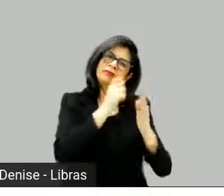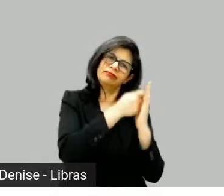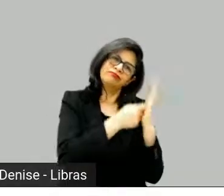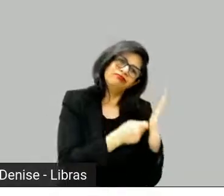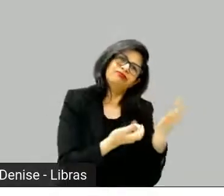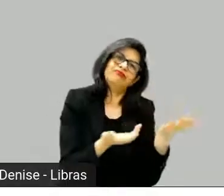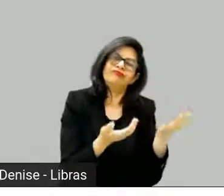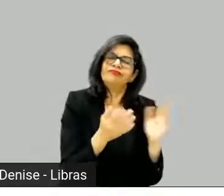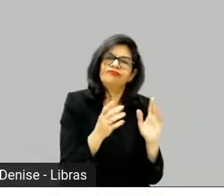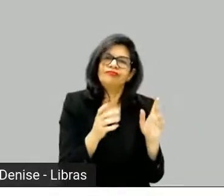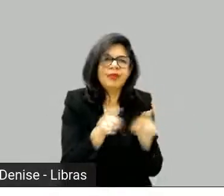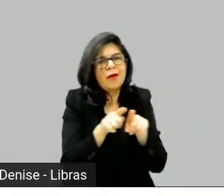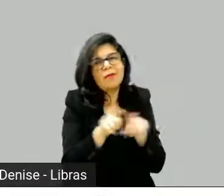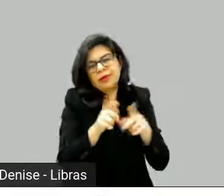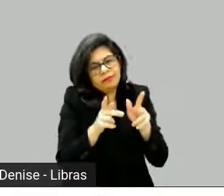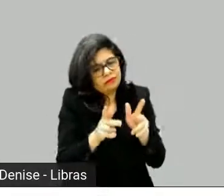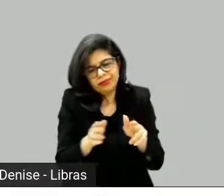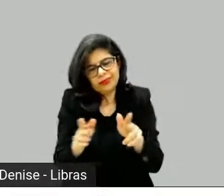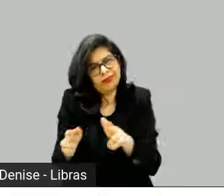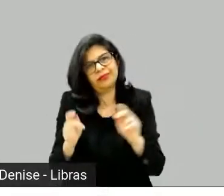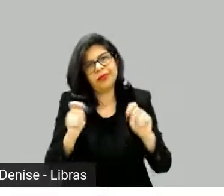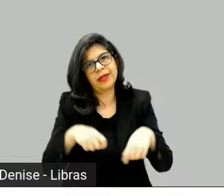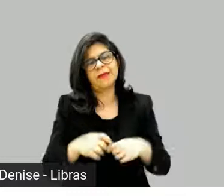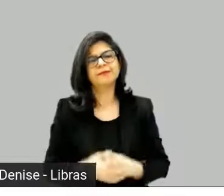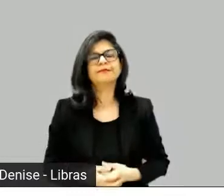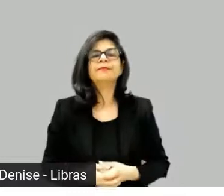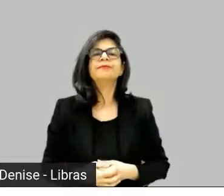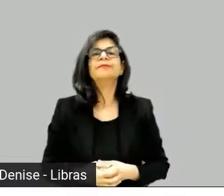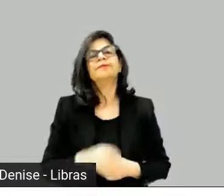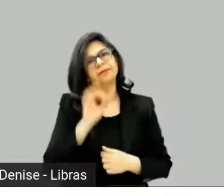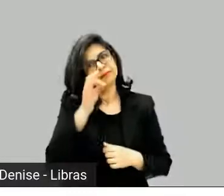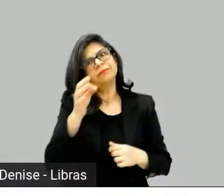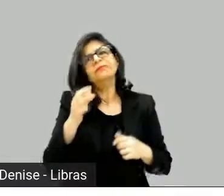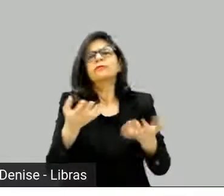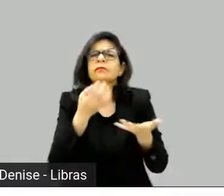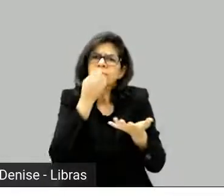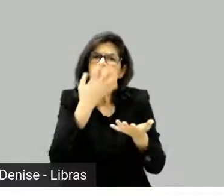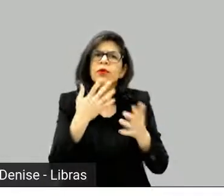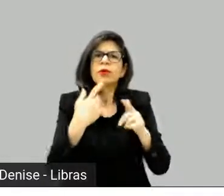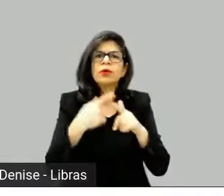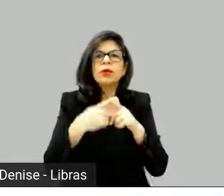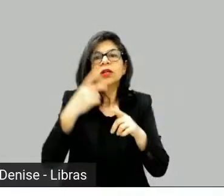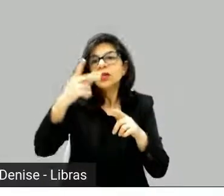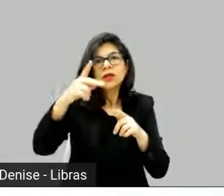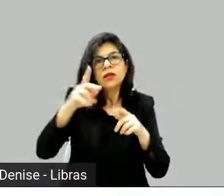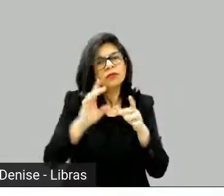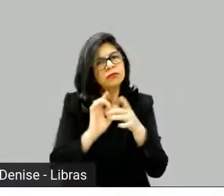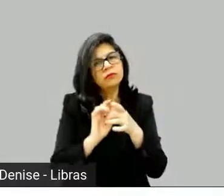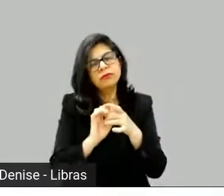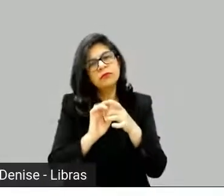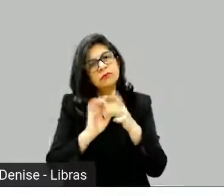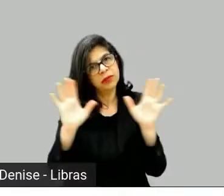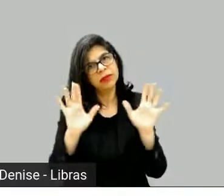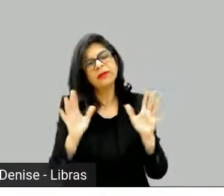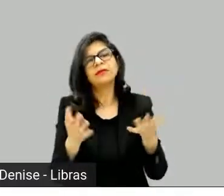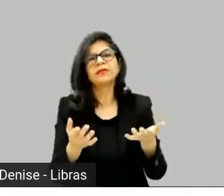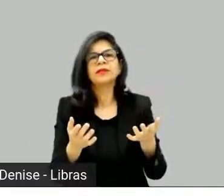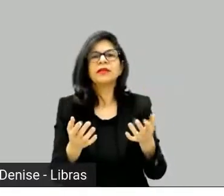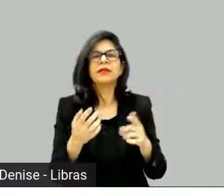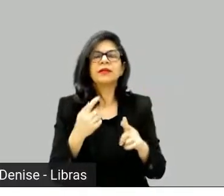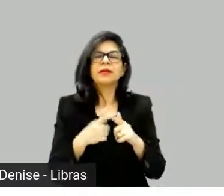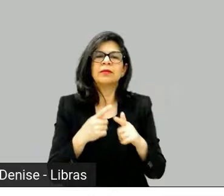imagino que deve existir uma liberdade muito grande, porque o escritor não se preocupa com o orçamento,